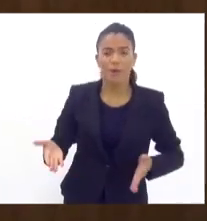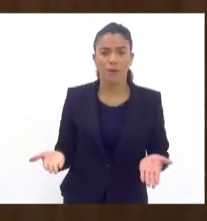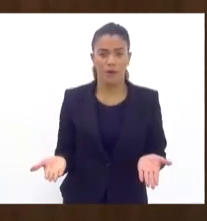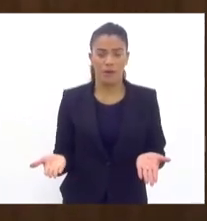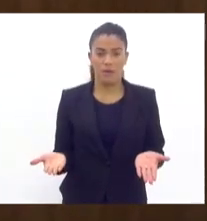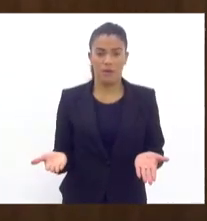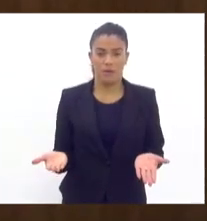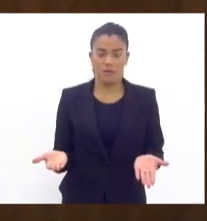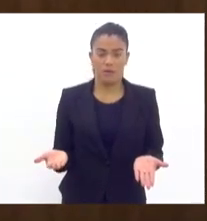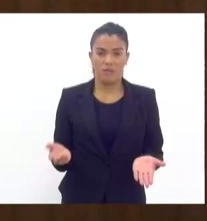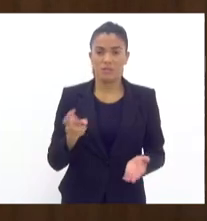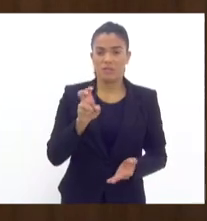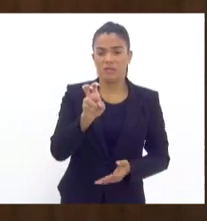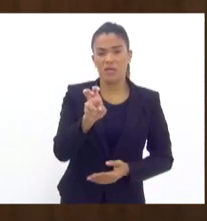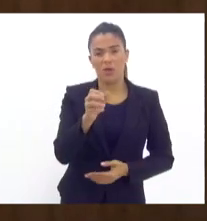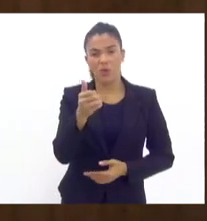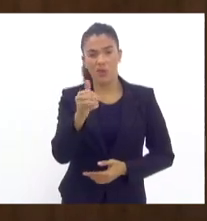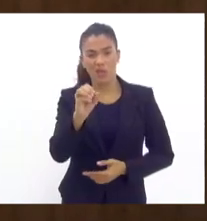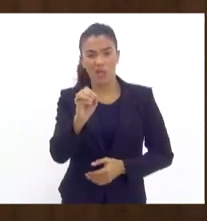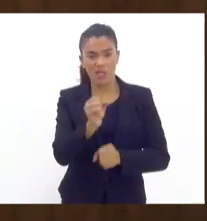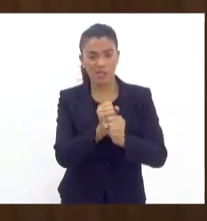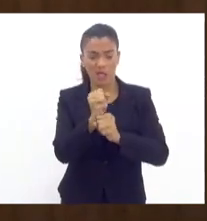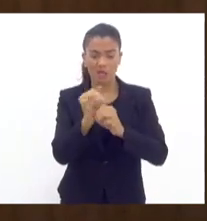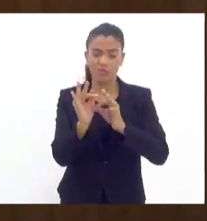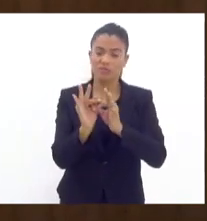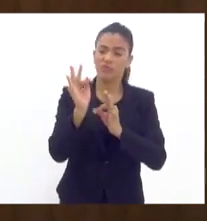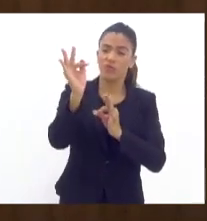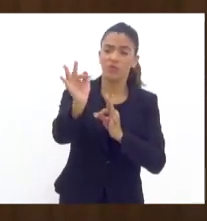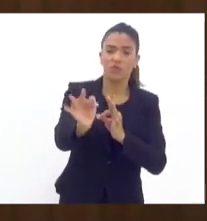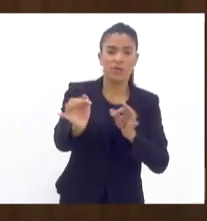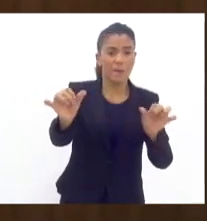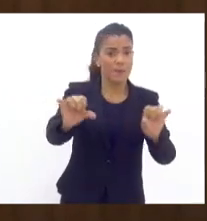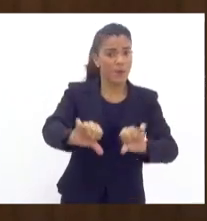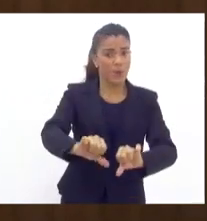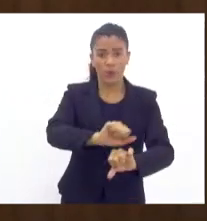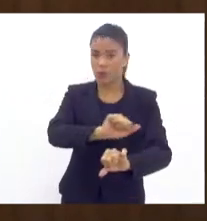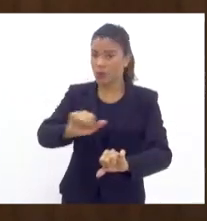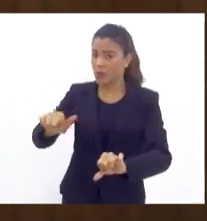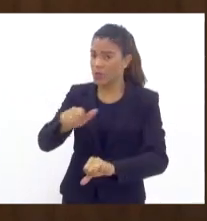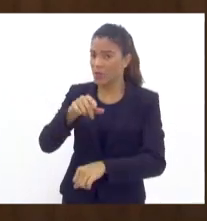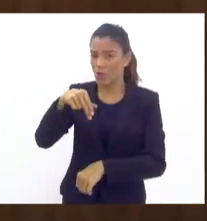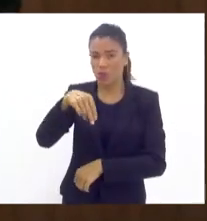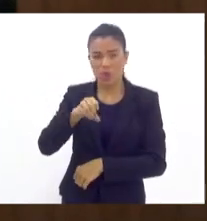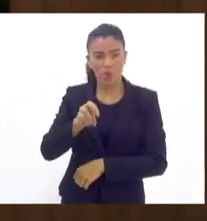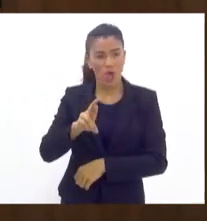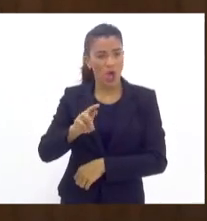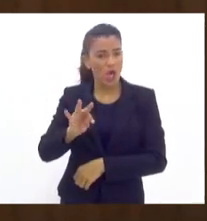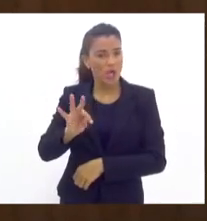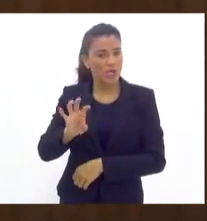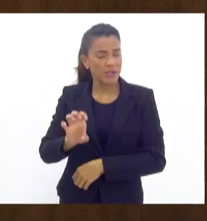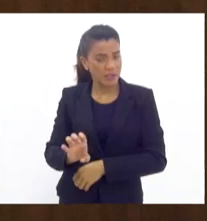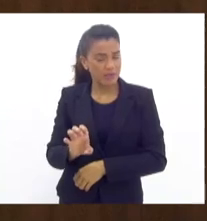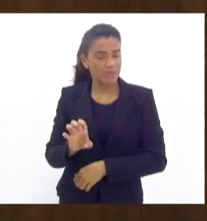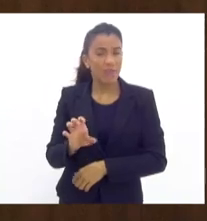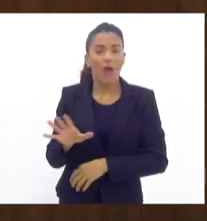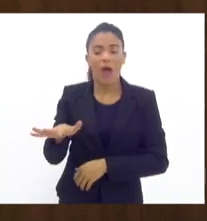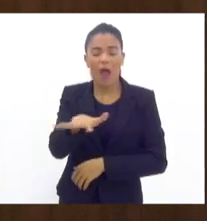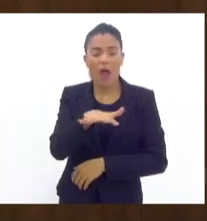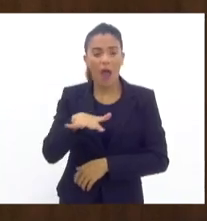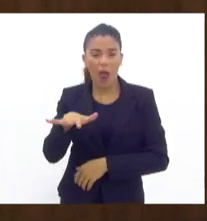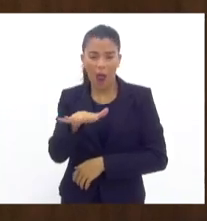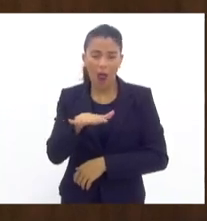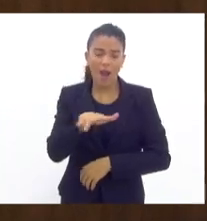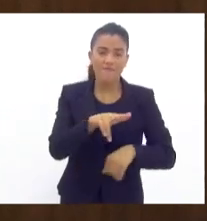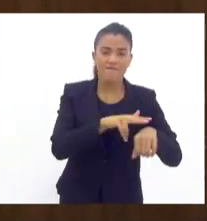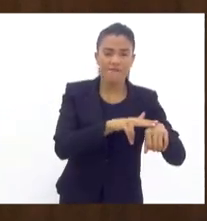cinco, dez anos, Jacarepaguá está pior que a Zona Norte, porque as áreas de ocupação que são verdes, são